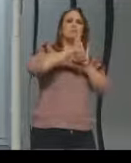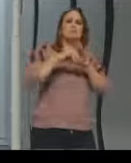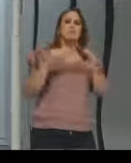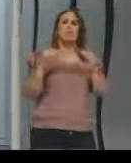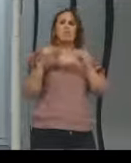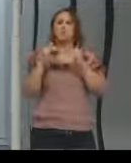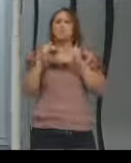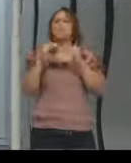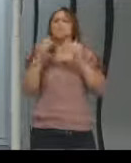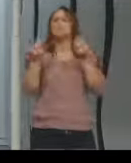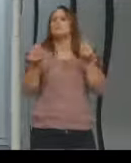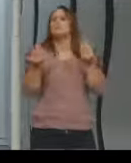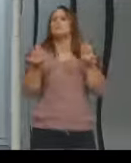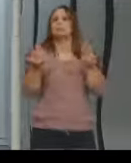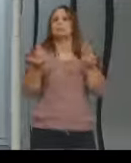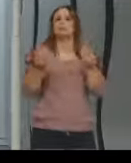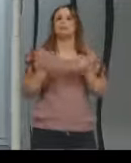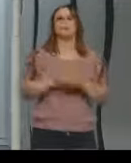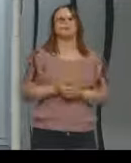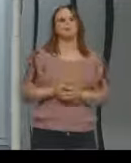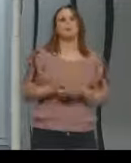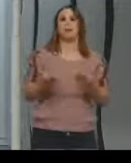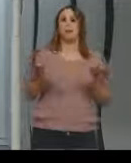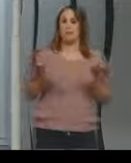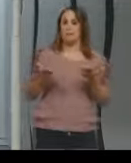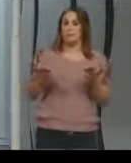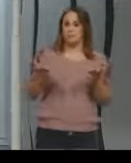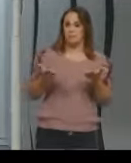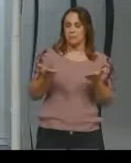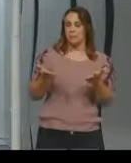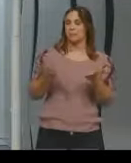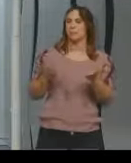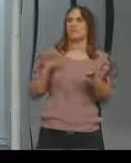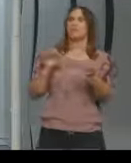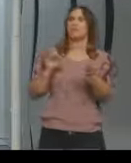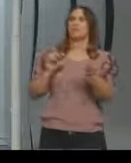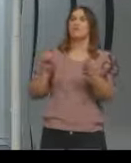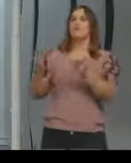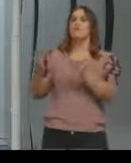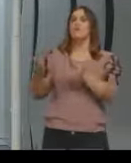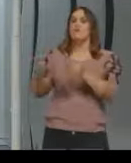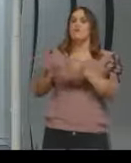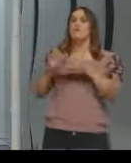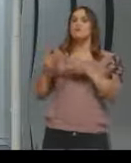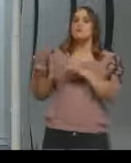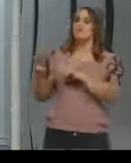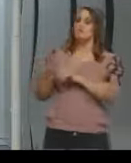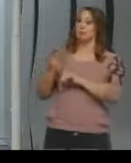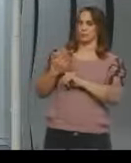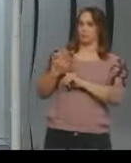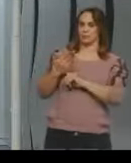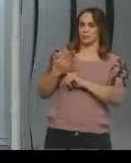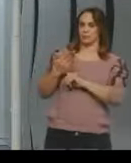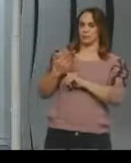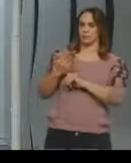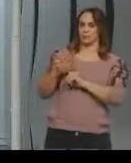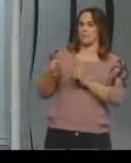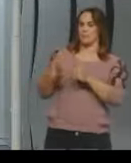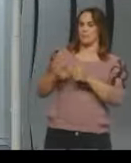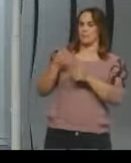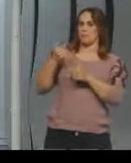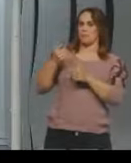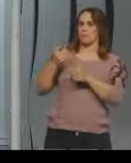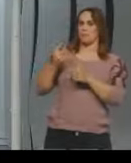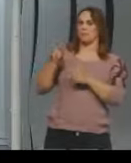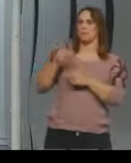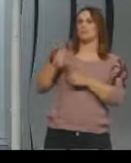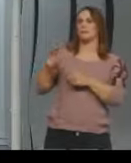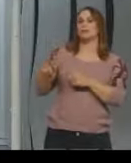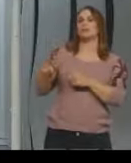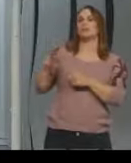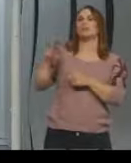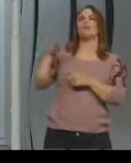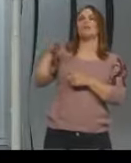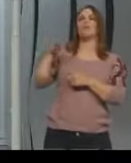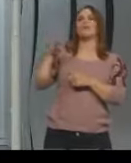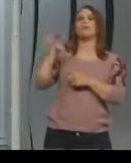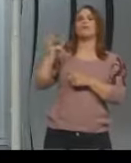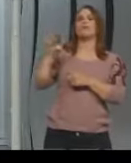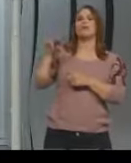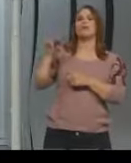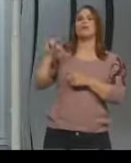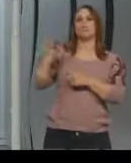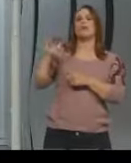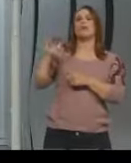agora ajuda aos professores, primeiramente ao professor Vinícius, para nos ajudar a entender um pouco mais como que funciona essa